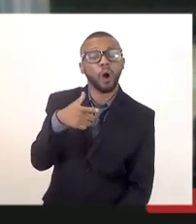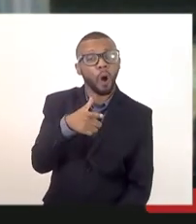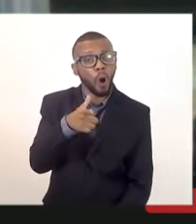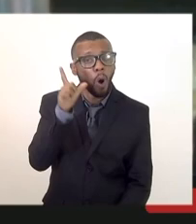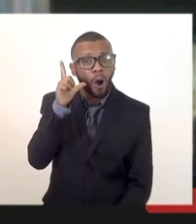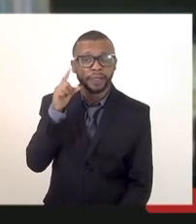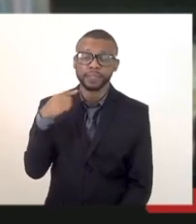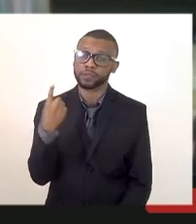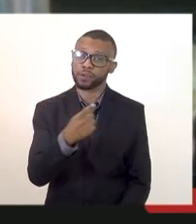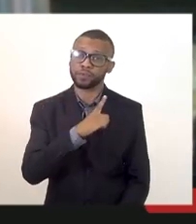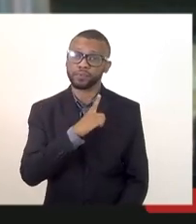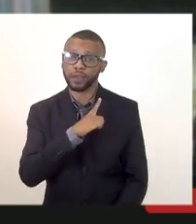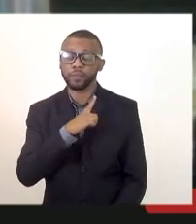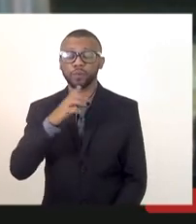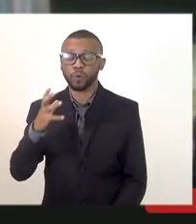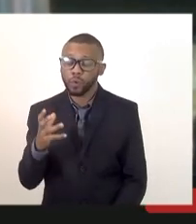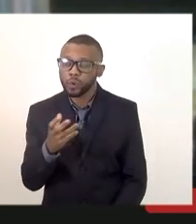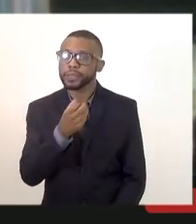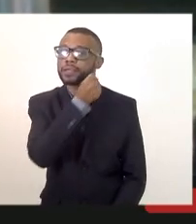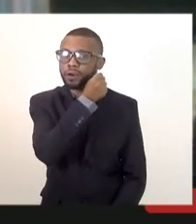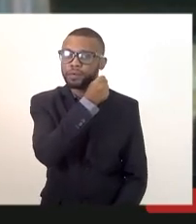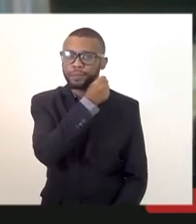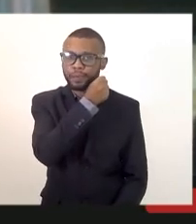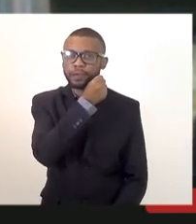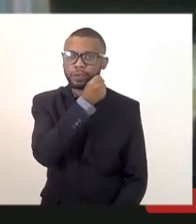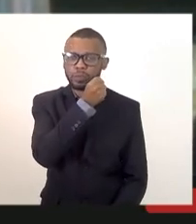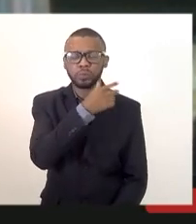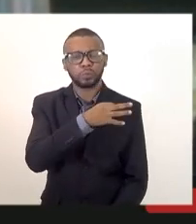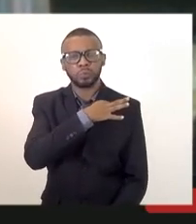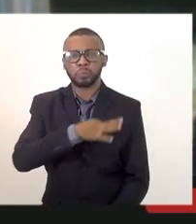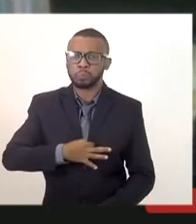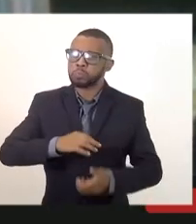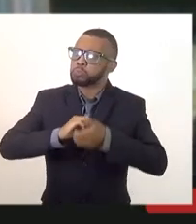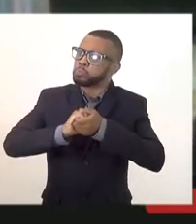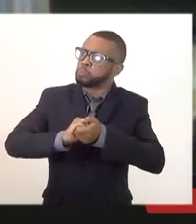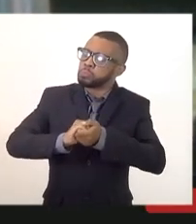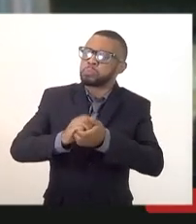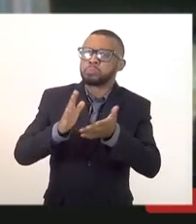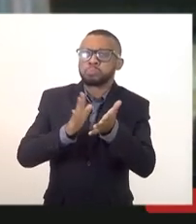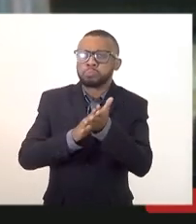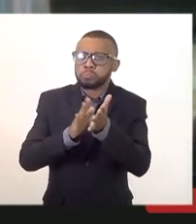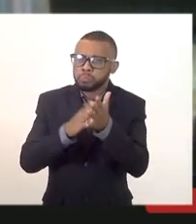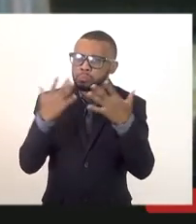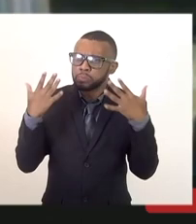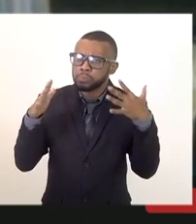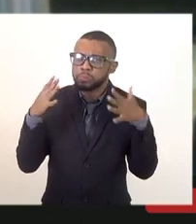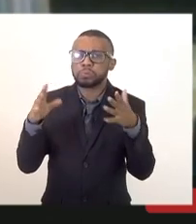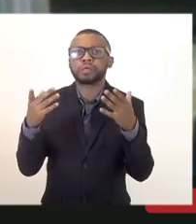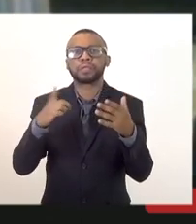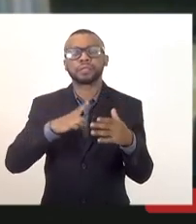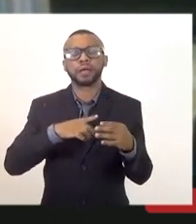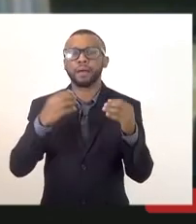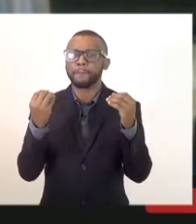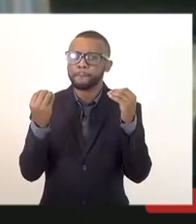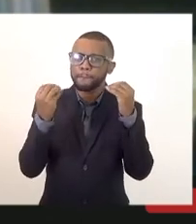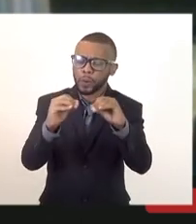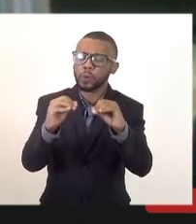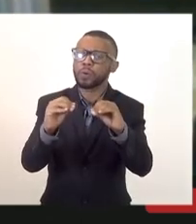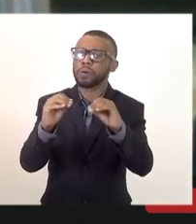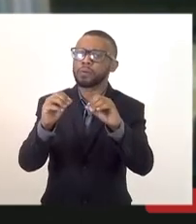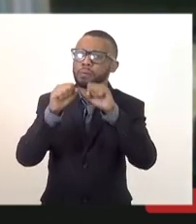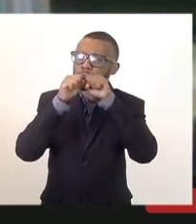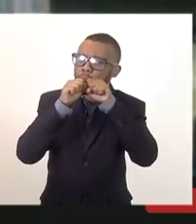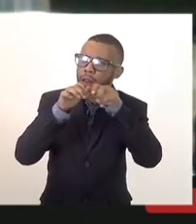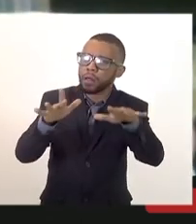tivemos um salvamento digno de ser publicado em todas as redes sociais